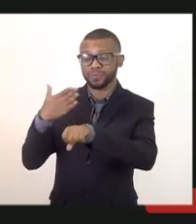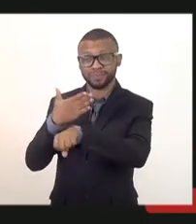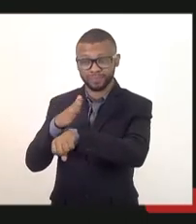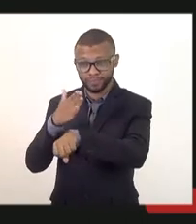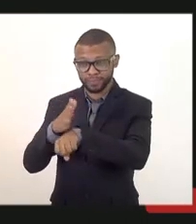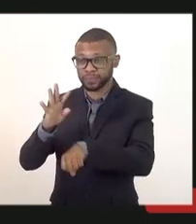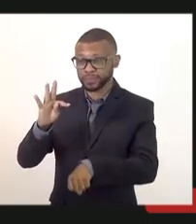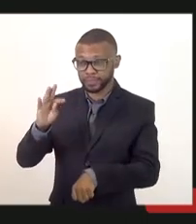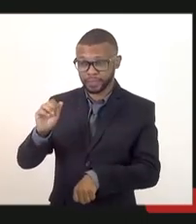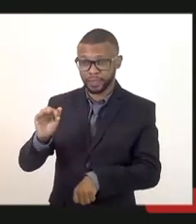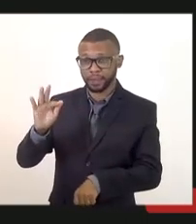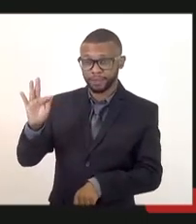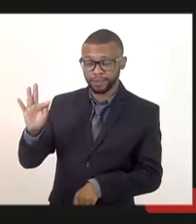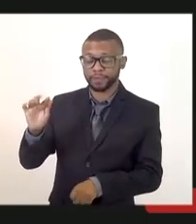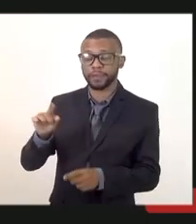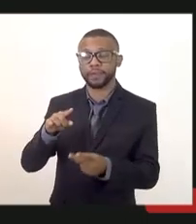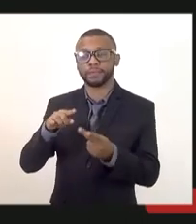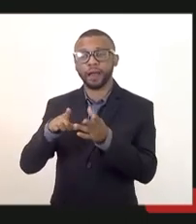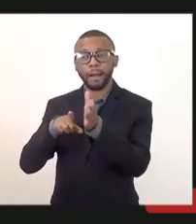que o coronel mencionou